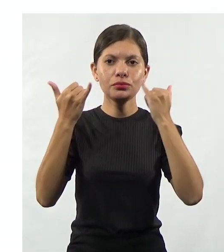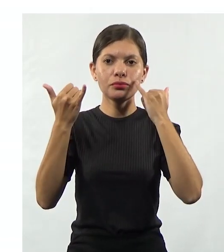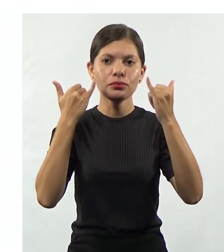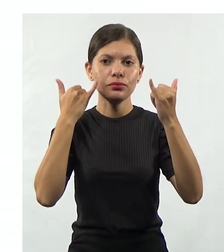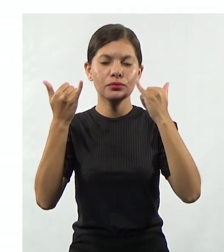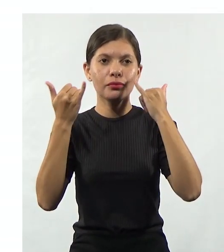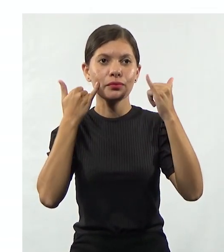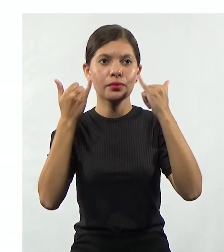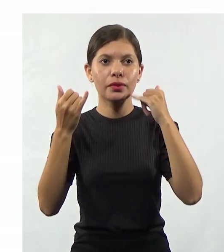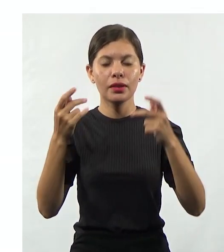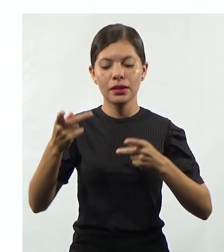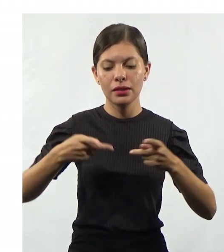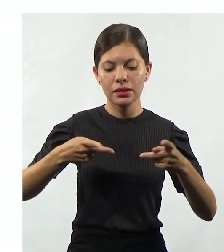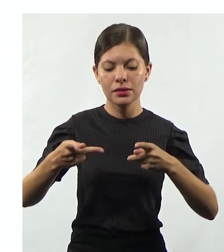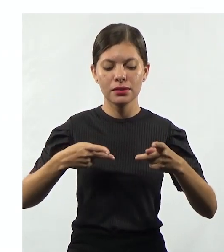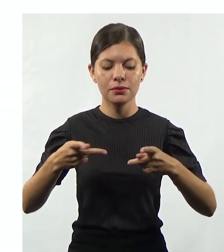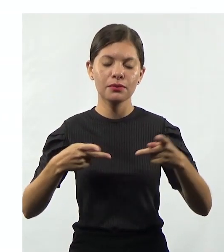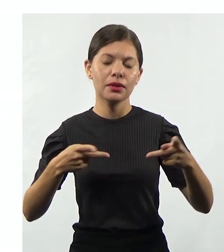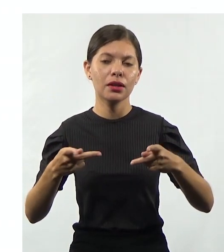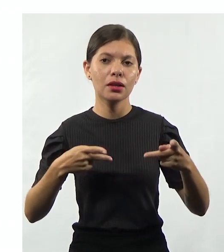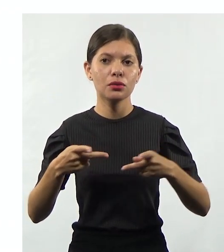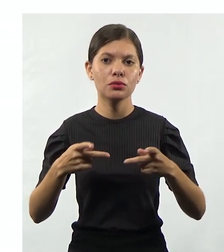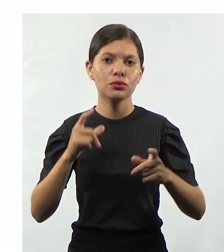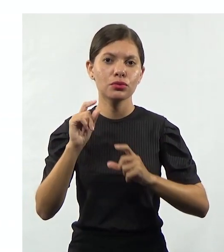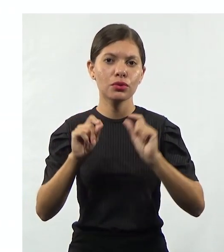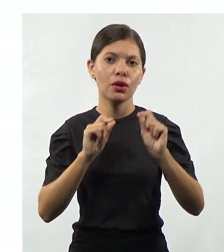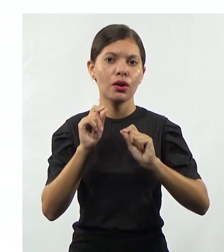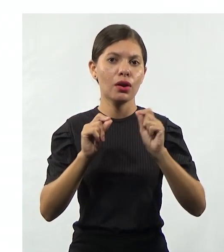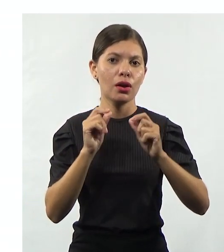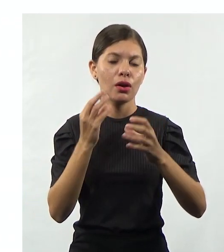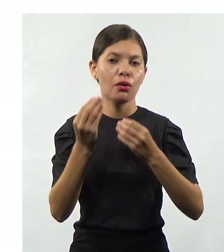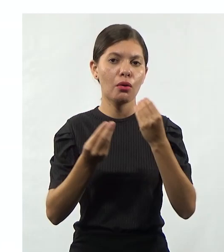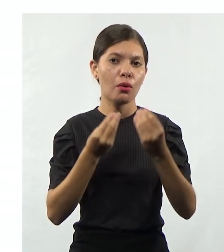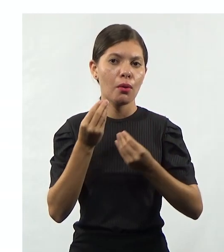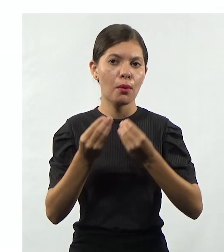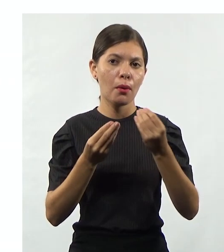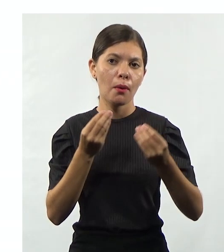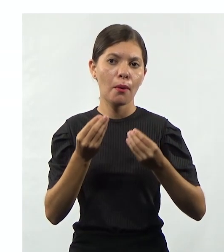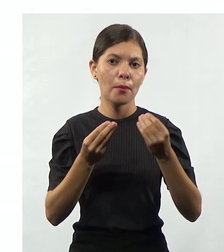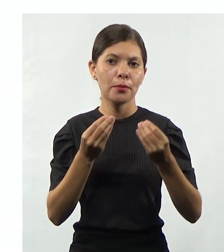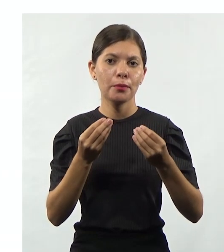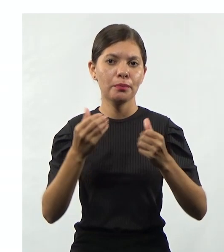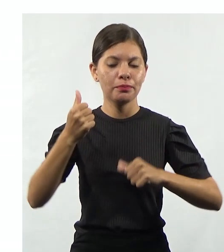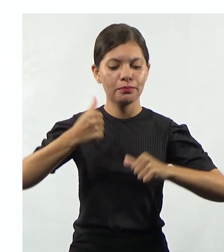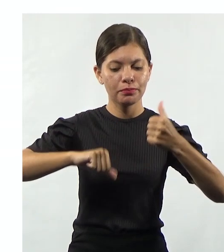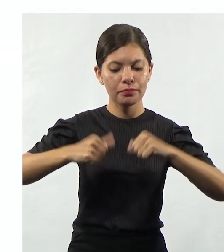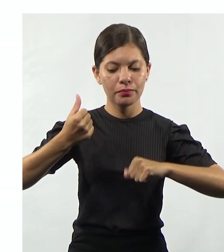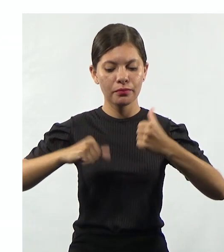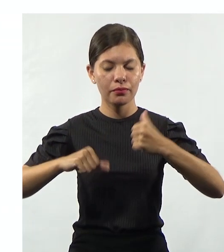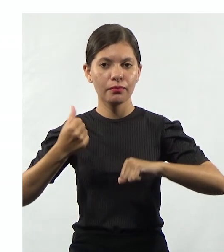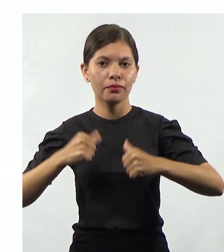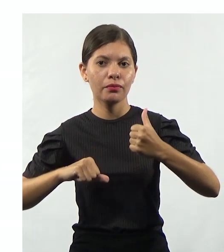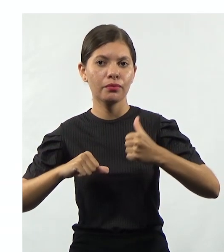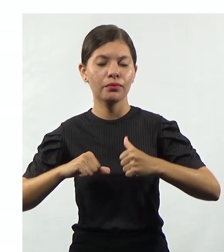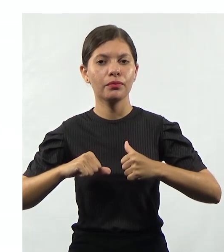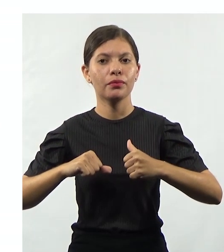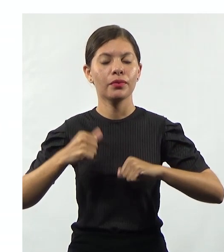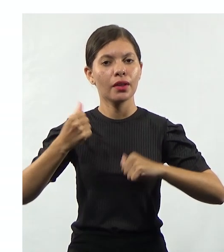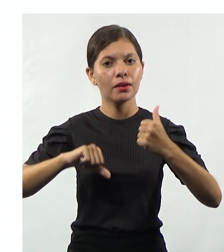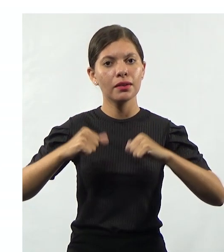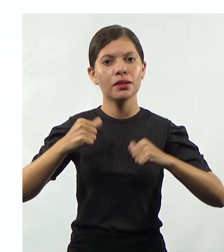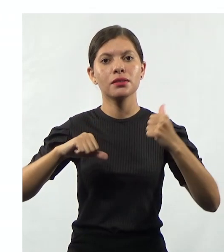as informações que subsidiam esse plano, elas são fornecidas principalmente pelas avaliações de